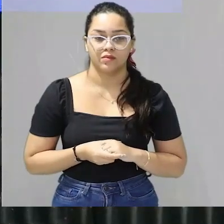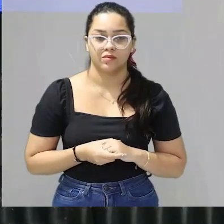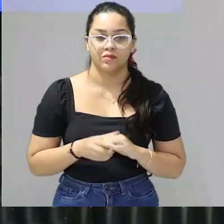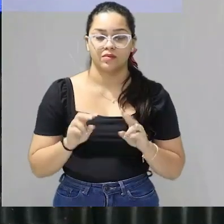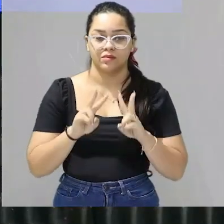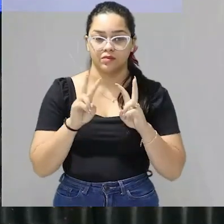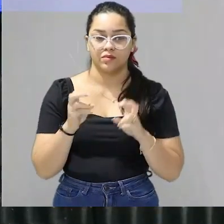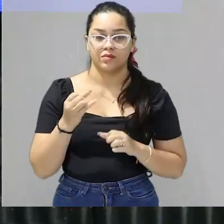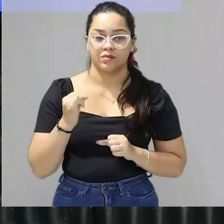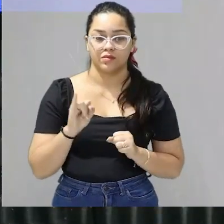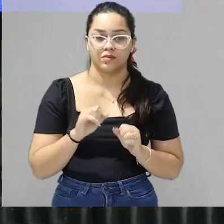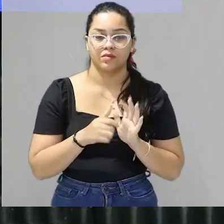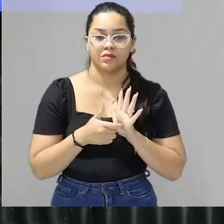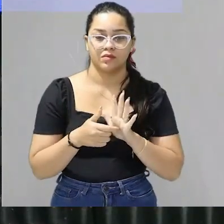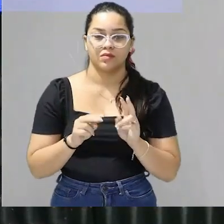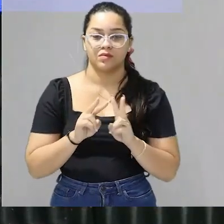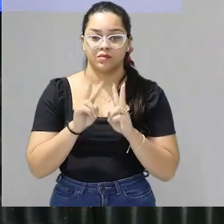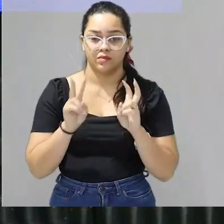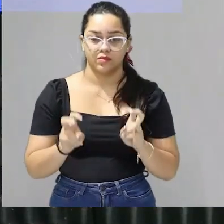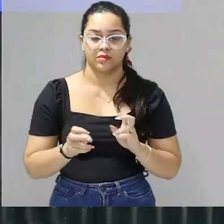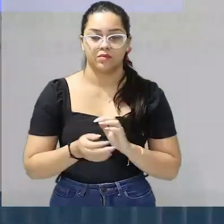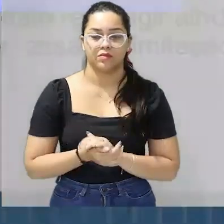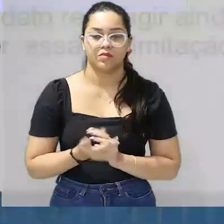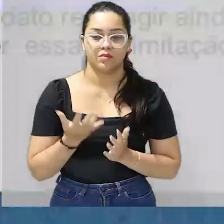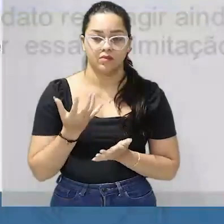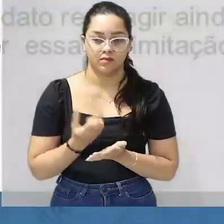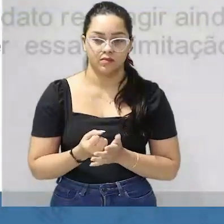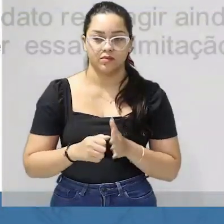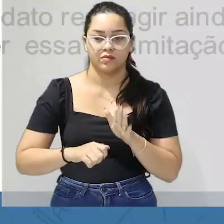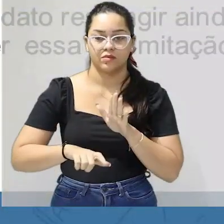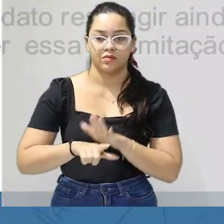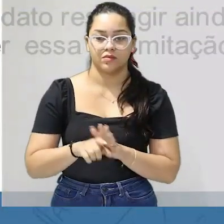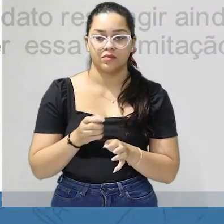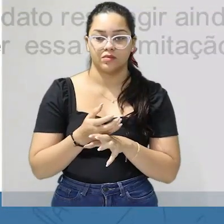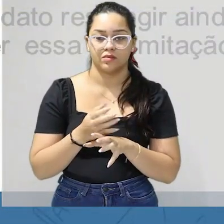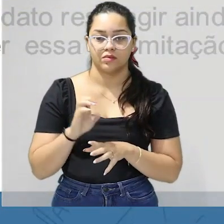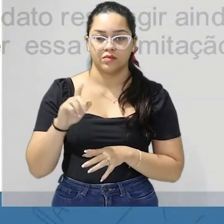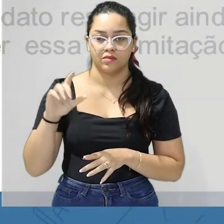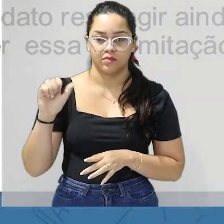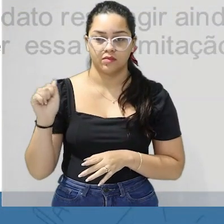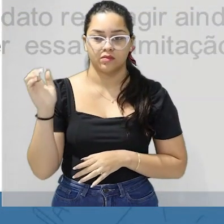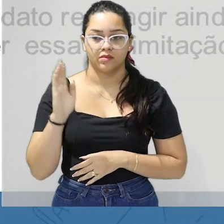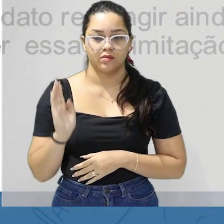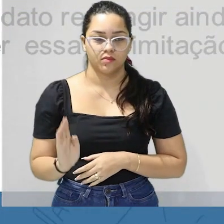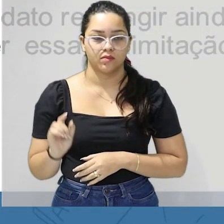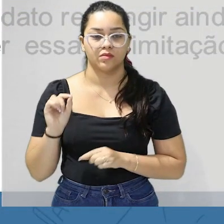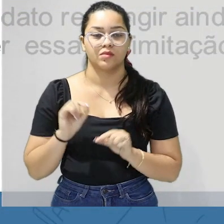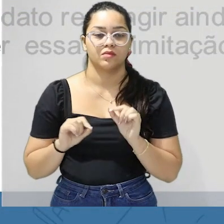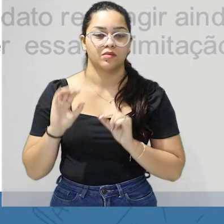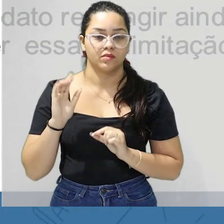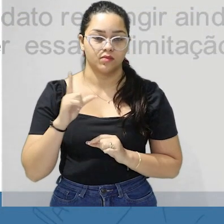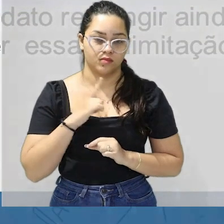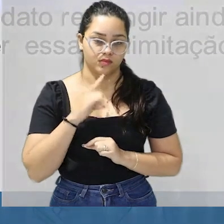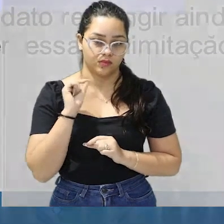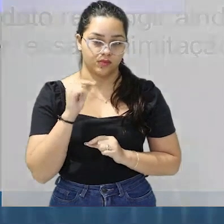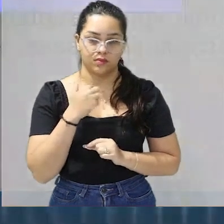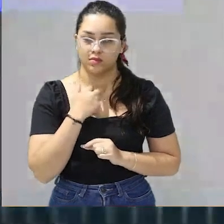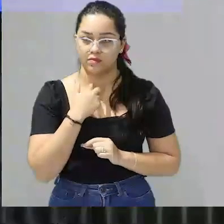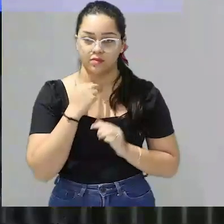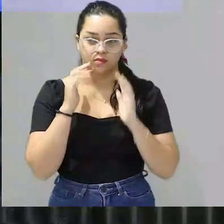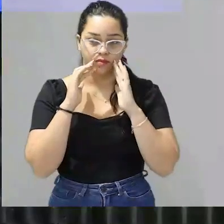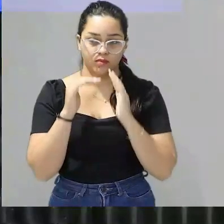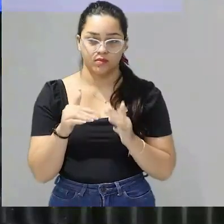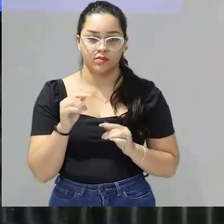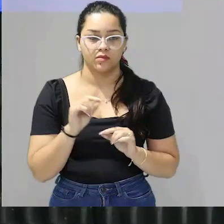se a banca apresenta o tema efeitos da implantação da lei seca no Brasil ela já assinalou para o